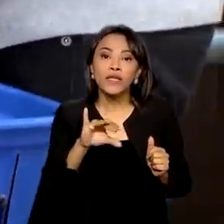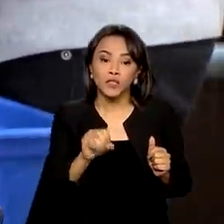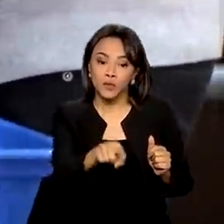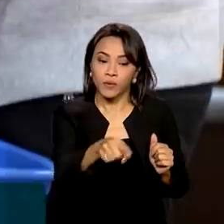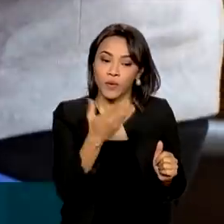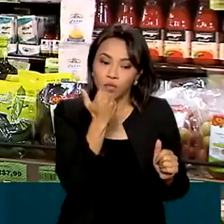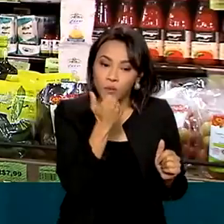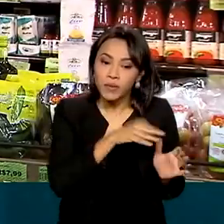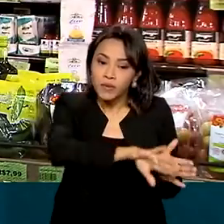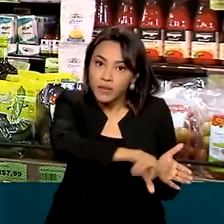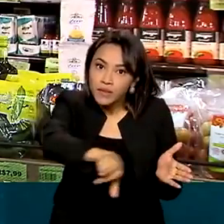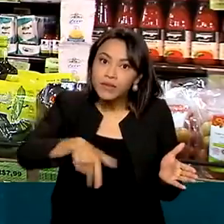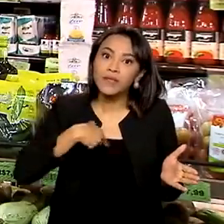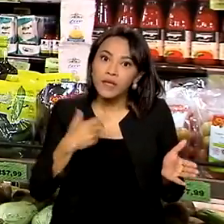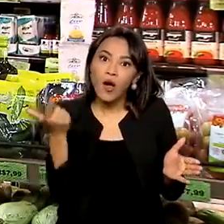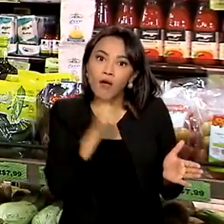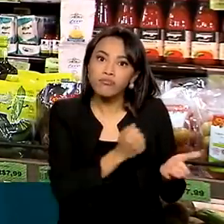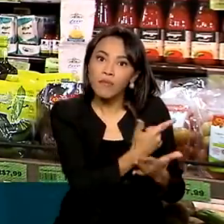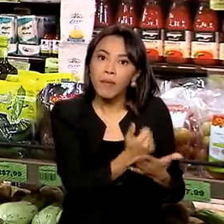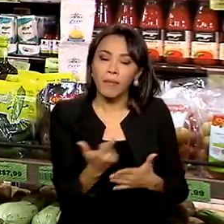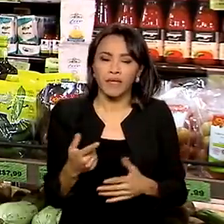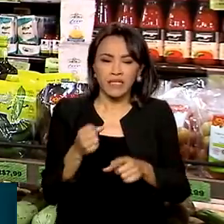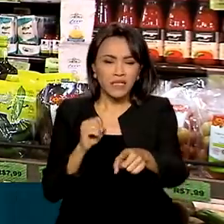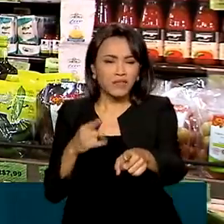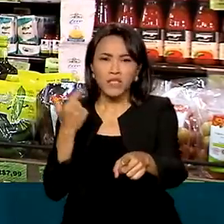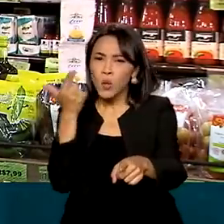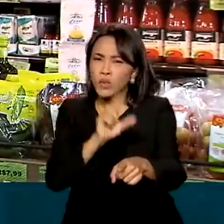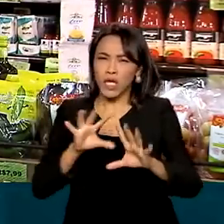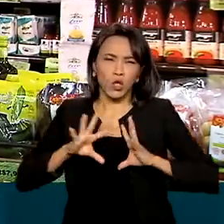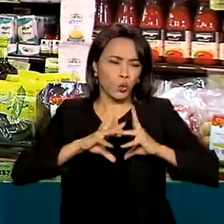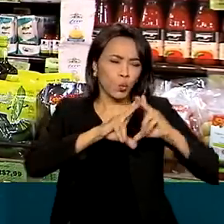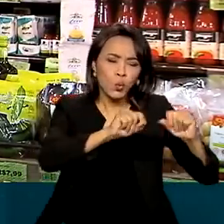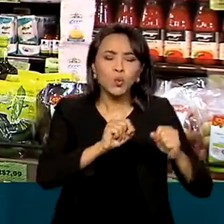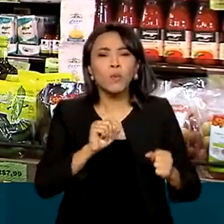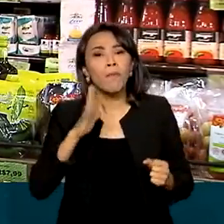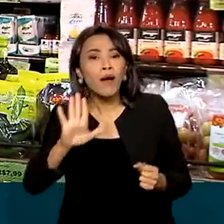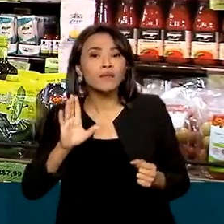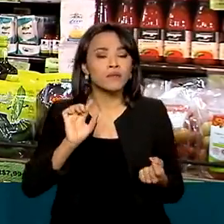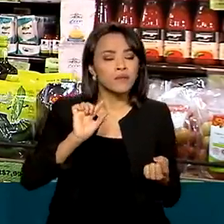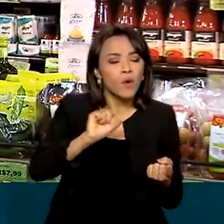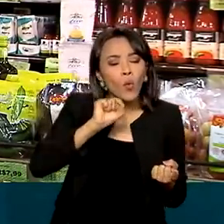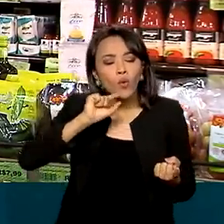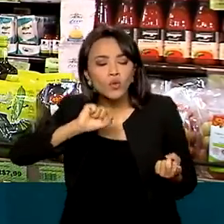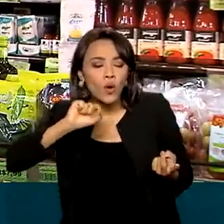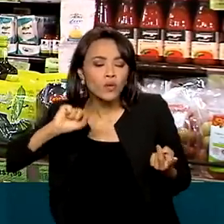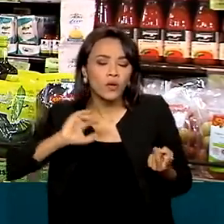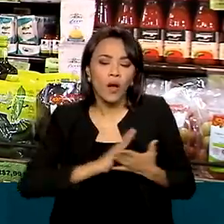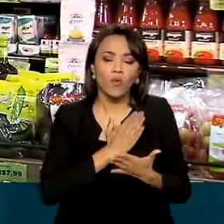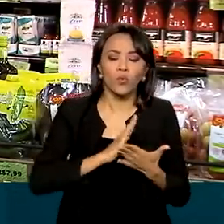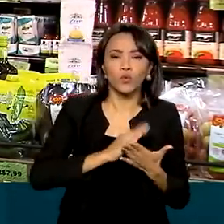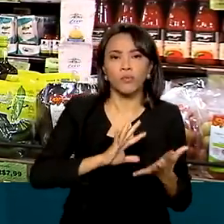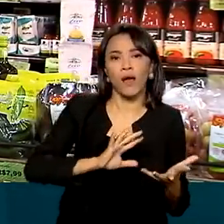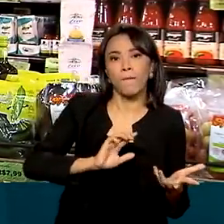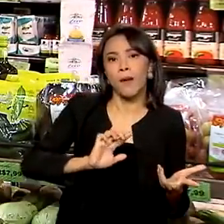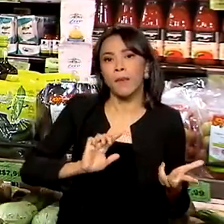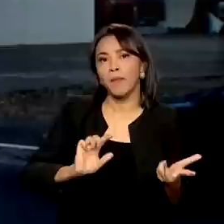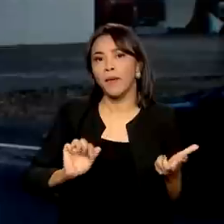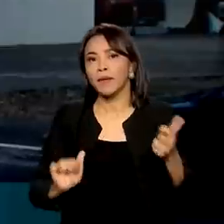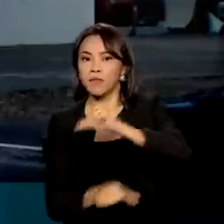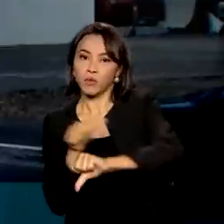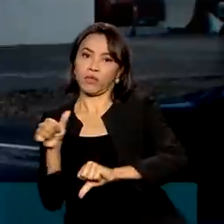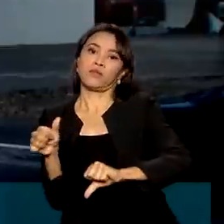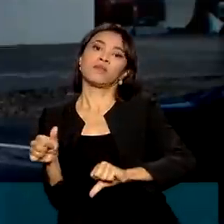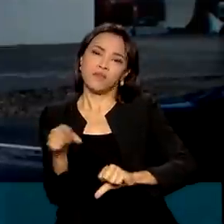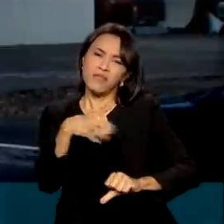mesa dos brasileiros. Se você não puder comprar tudo orgânico, compre uma coisa ou outra, vai fazendo essa transição e você vai sentir uma diferença.